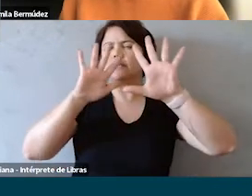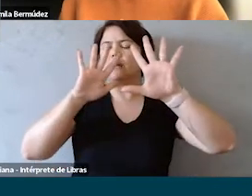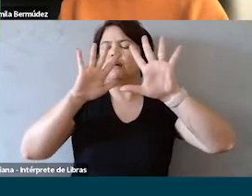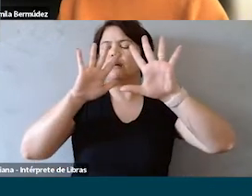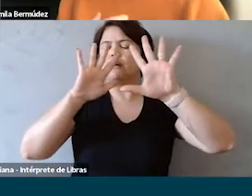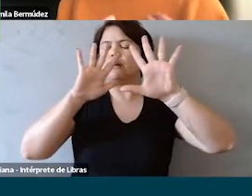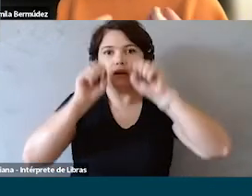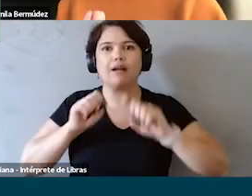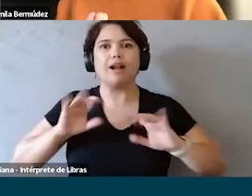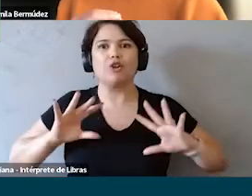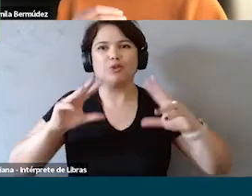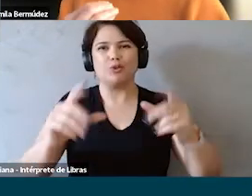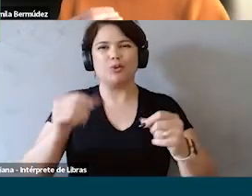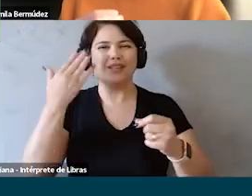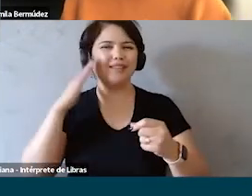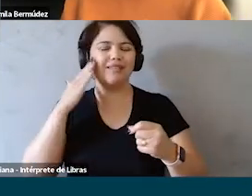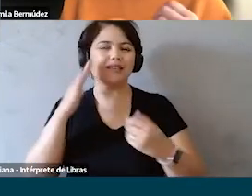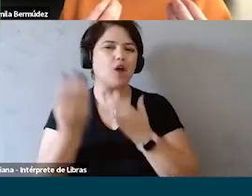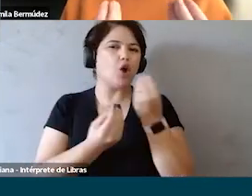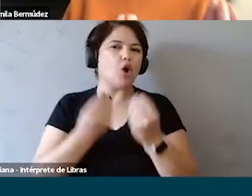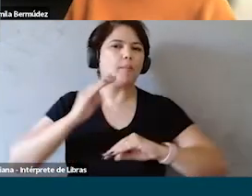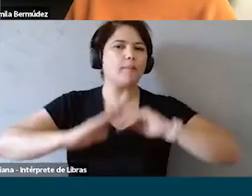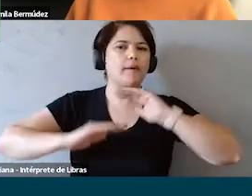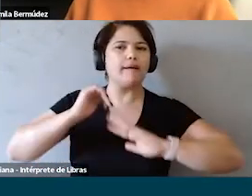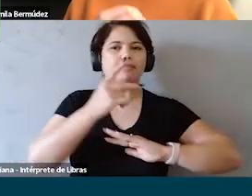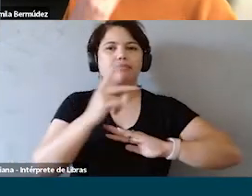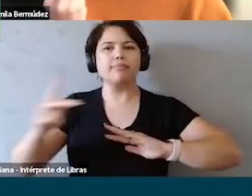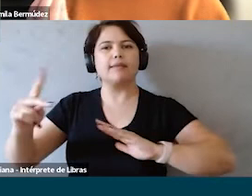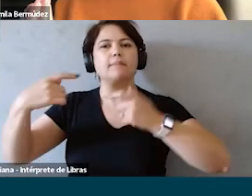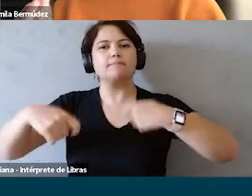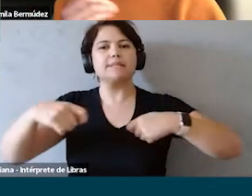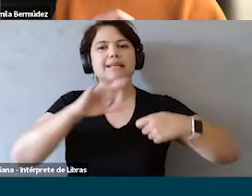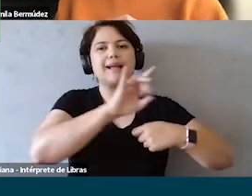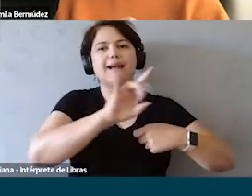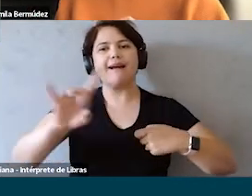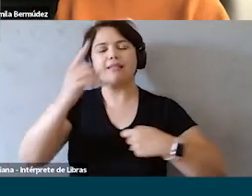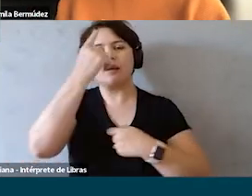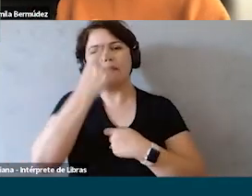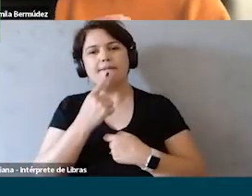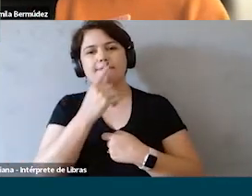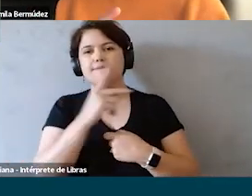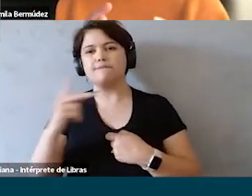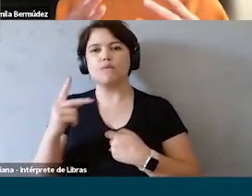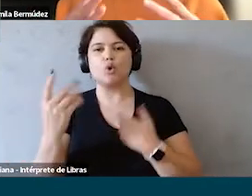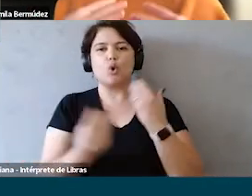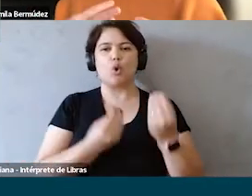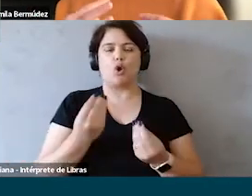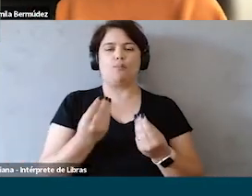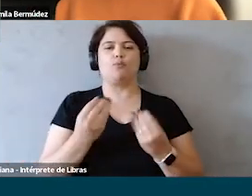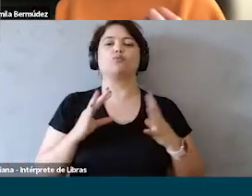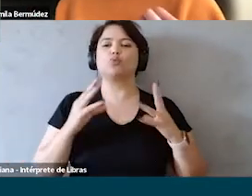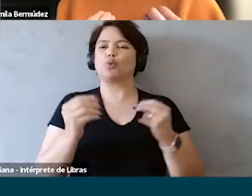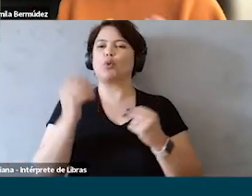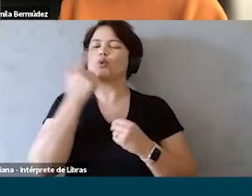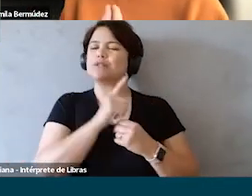meio disso. E dessa forma a gente conseguiu entender as práticas e também as necessidades de cada um desses perfis. E com isso